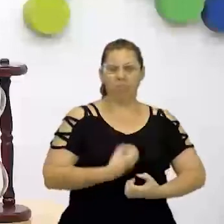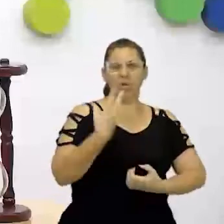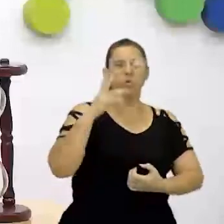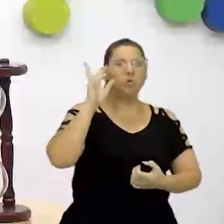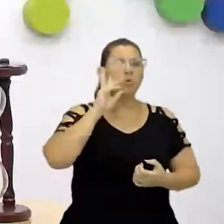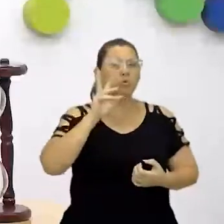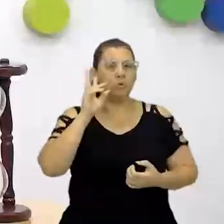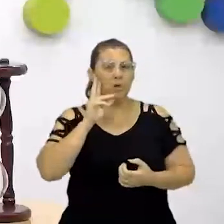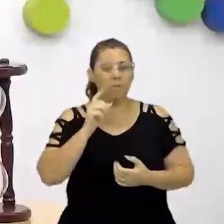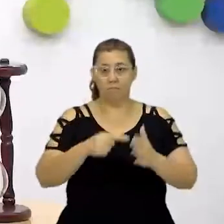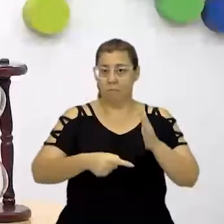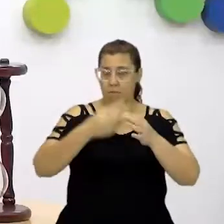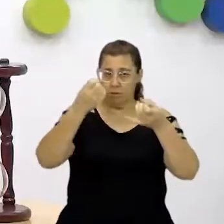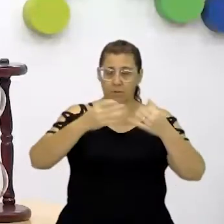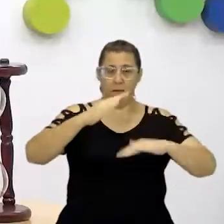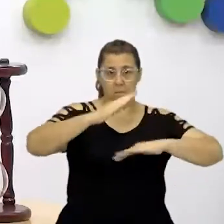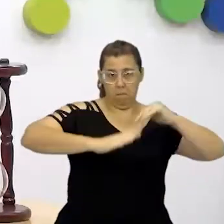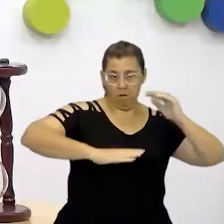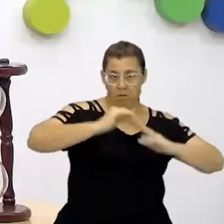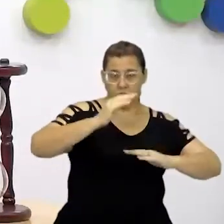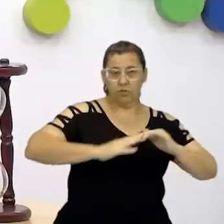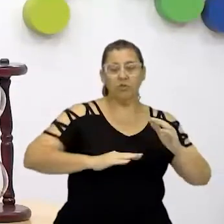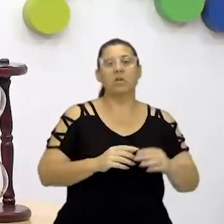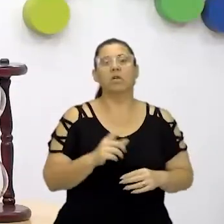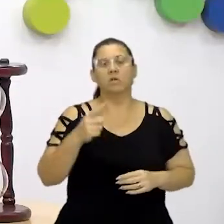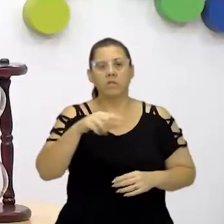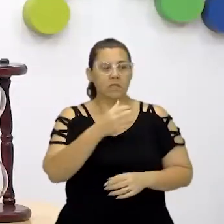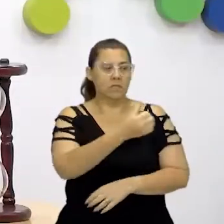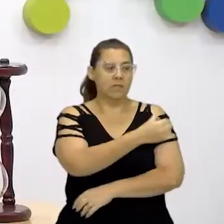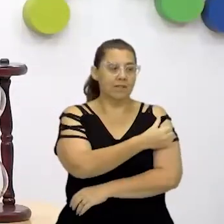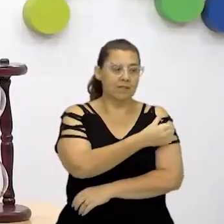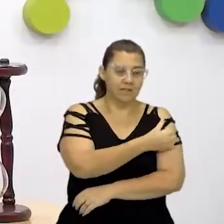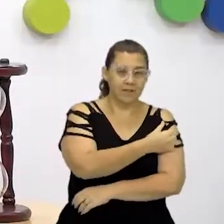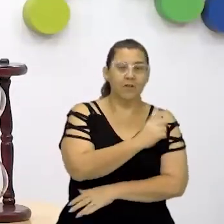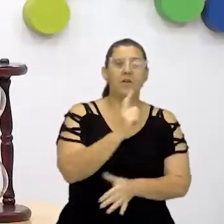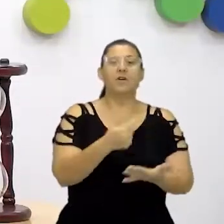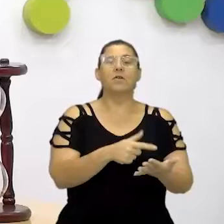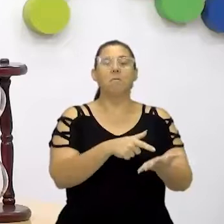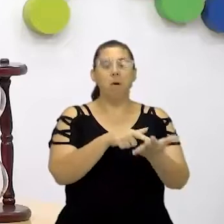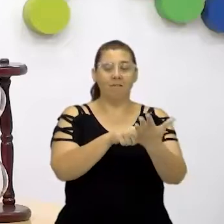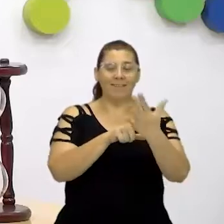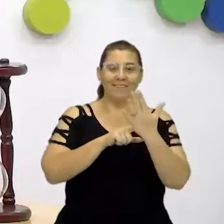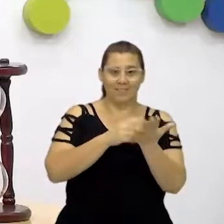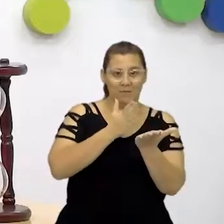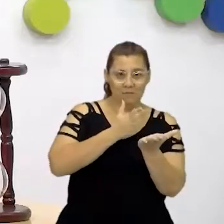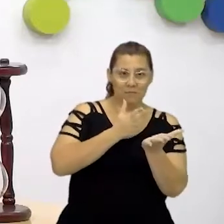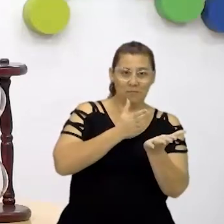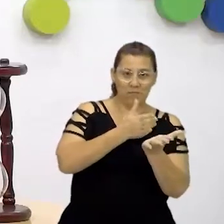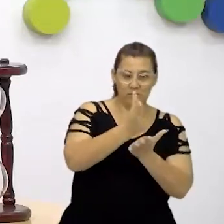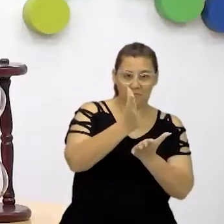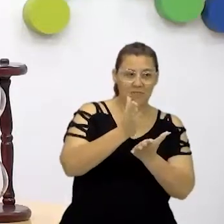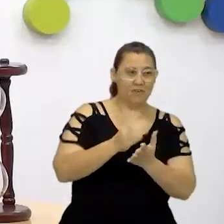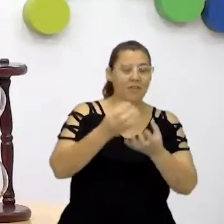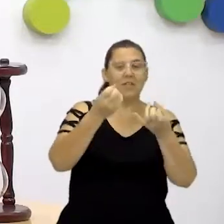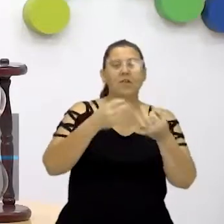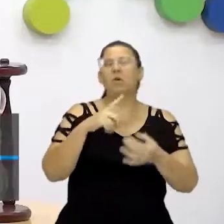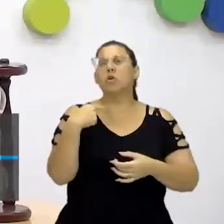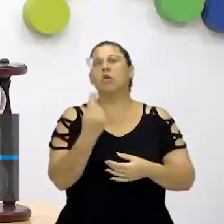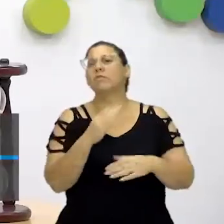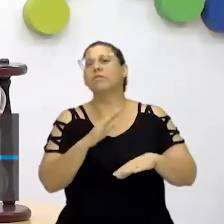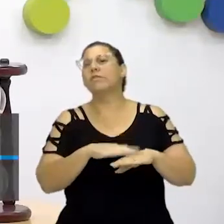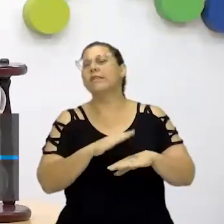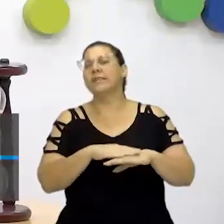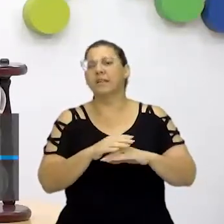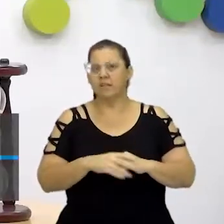sobre a habilidade, né? A habilidade, estudante do sexto ano, é ela que nos dá o caminho, né? É a habilidade que fala o que nós vamos fazer.